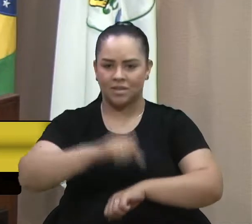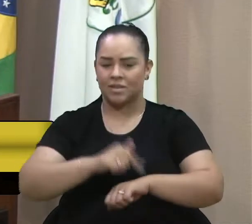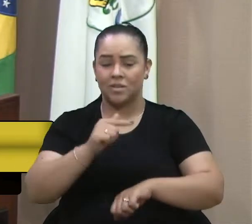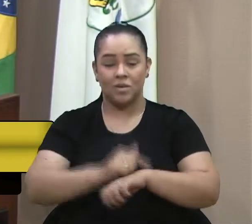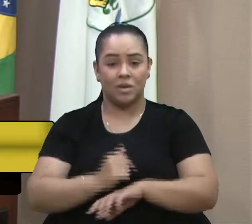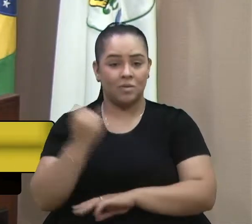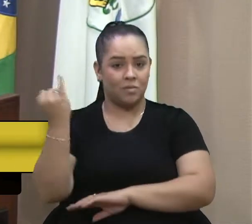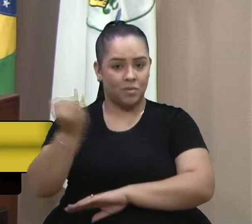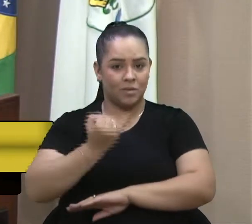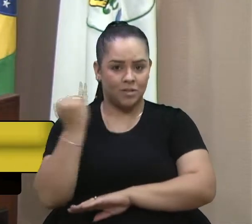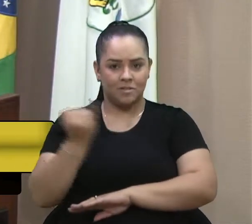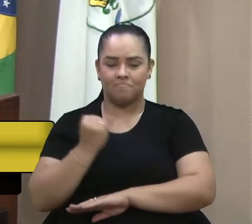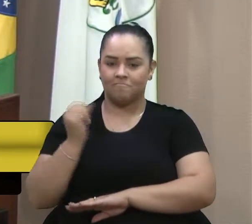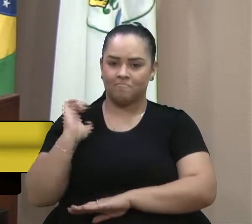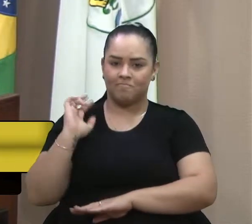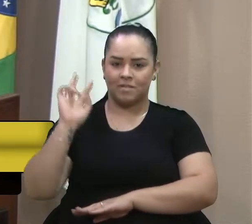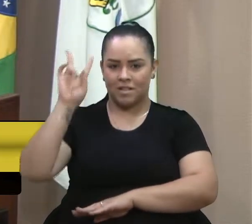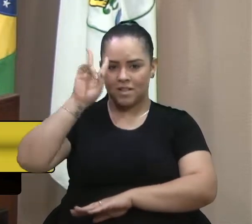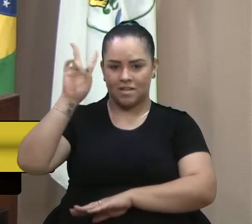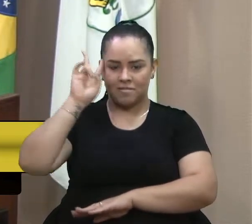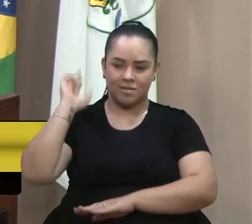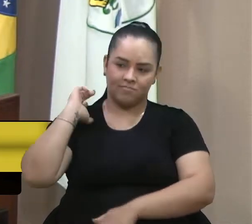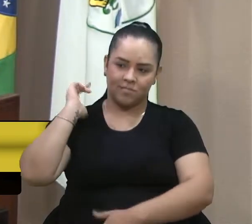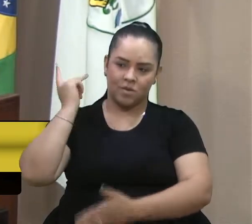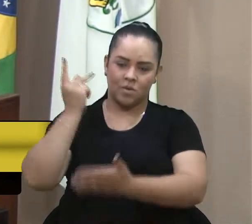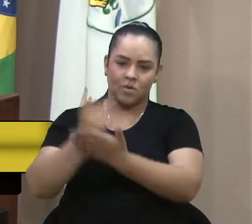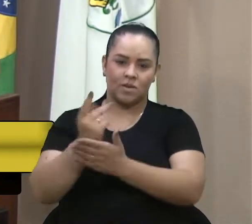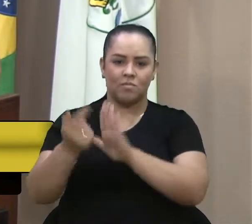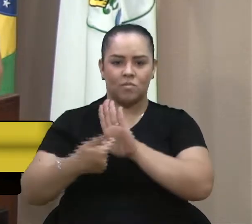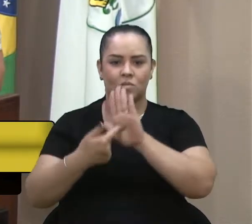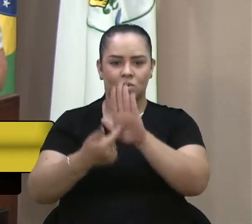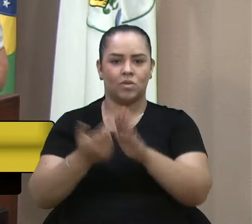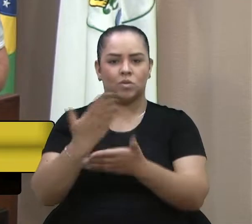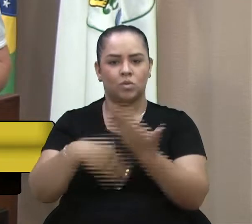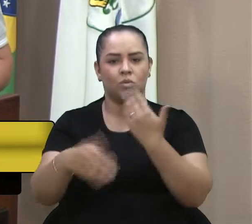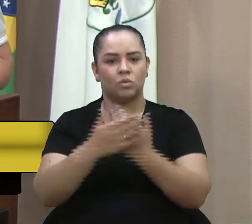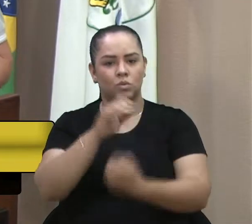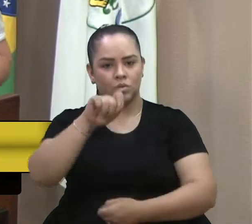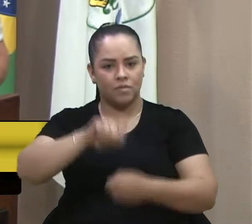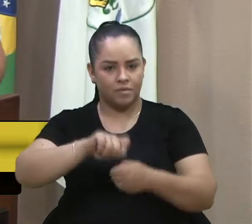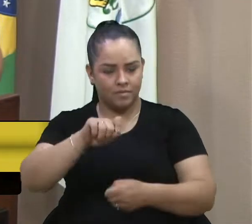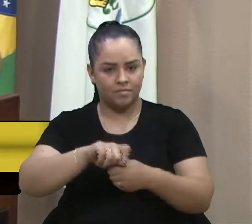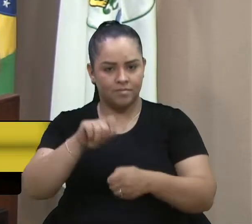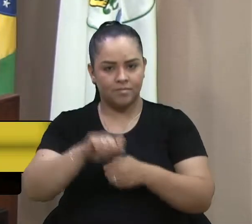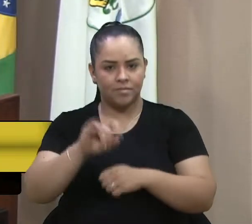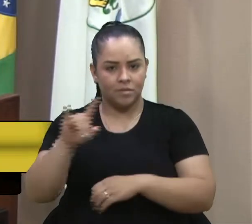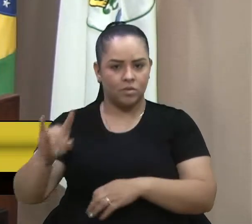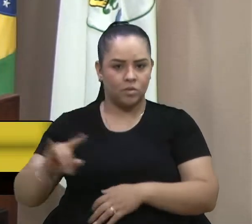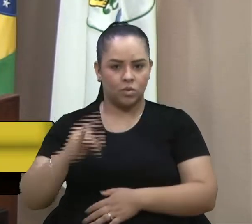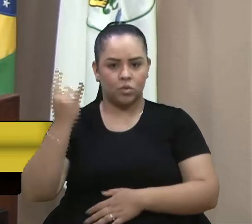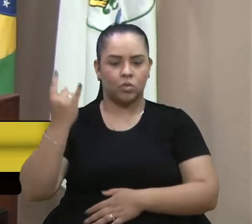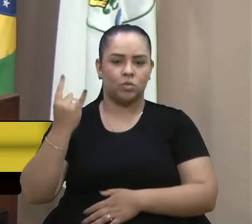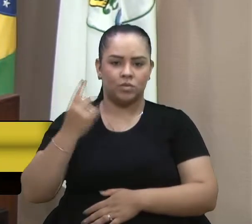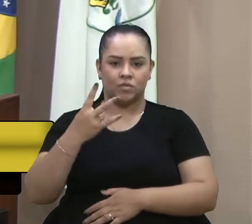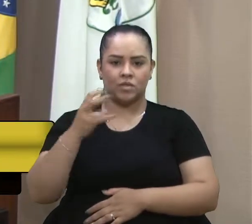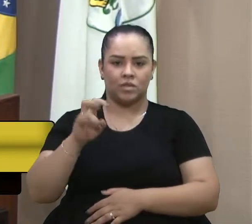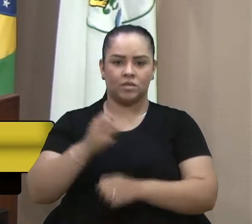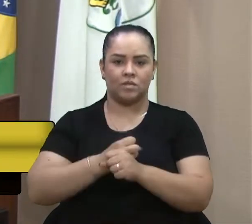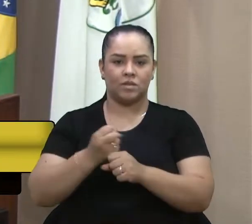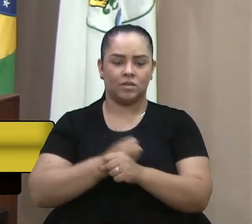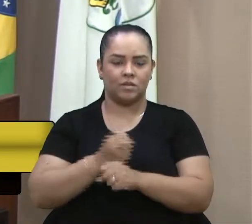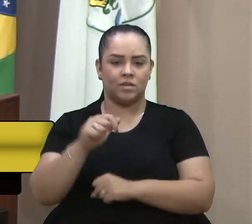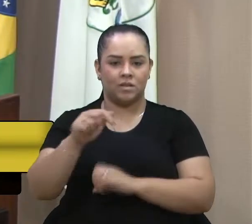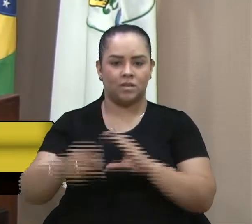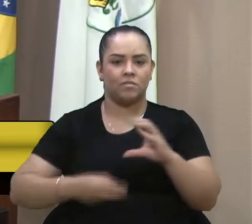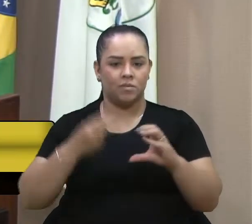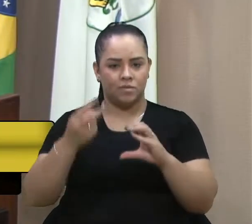de resgate histórico e de reconhecimento por tudo aquilo que foi feito nesses últimos 25 anos aqui na Casa do